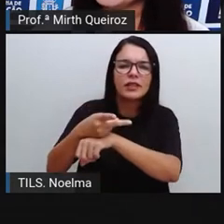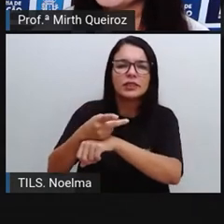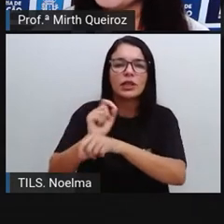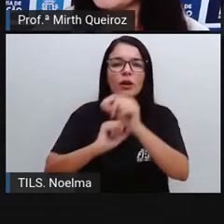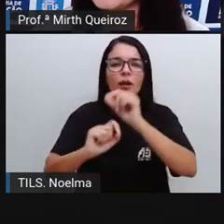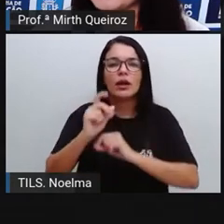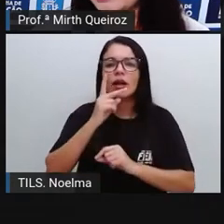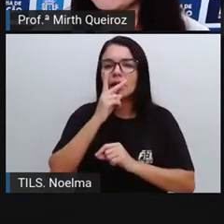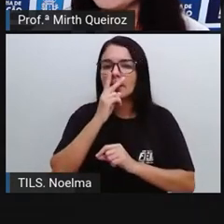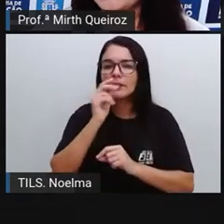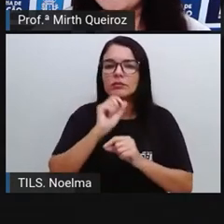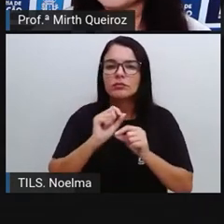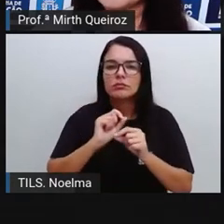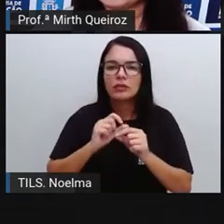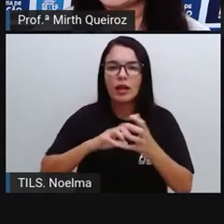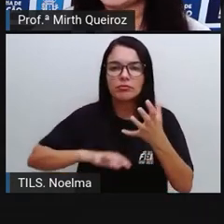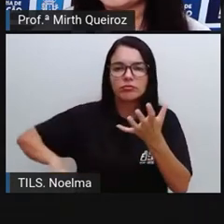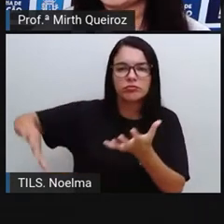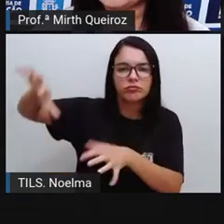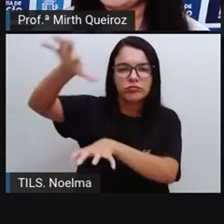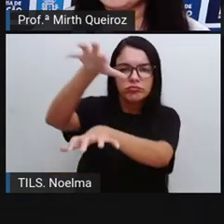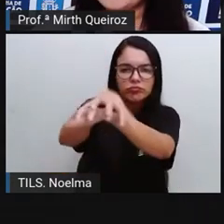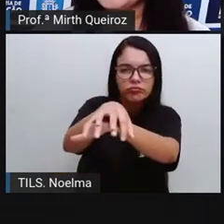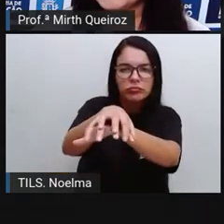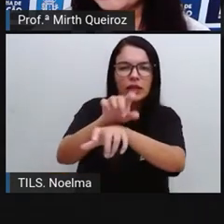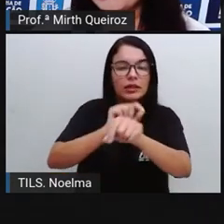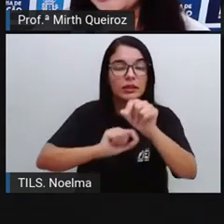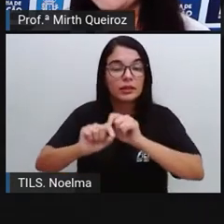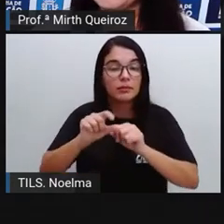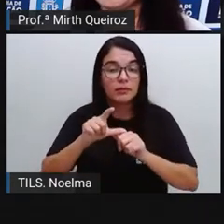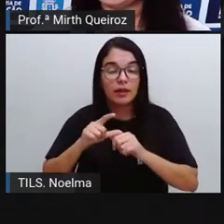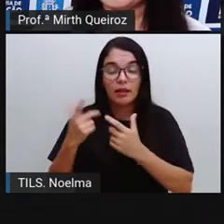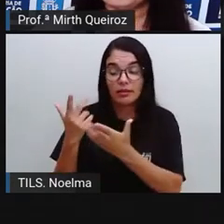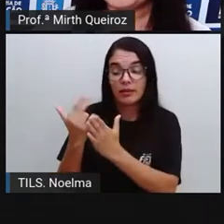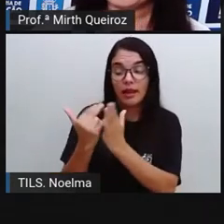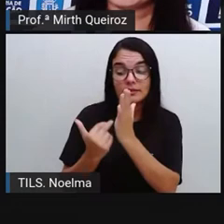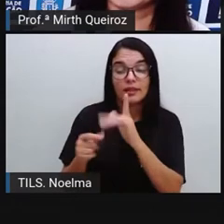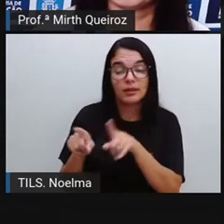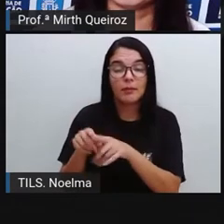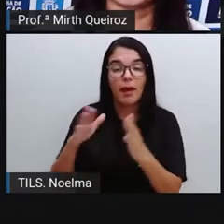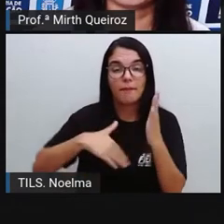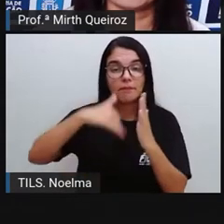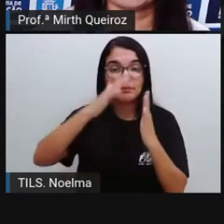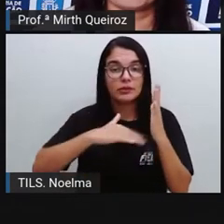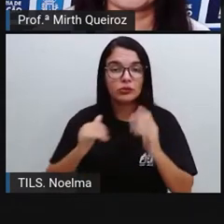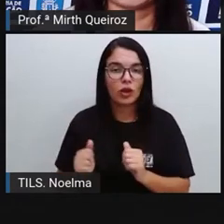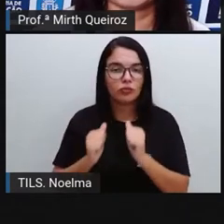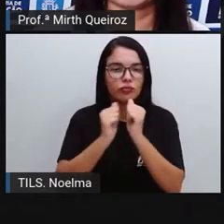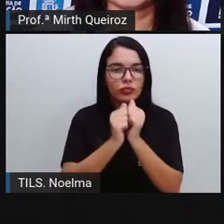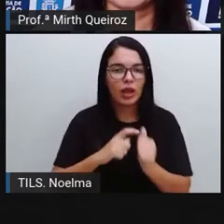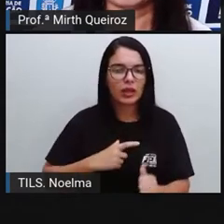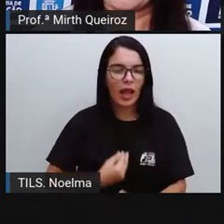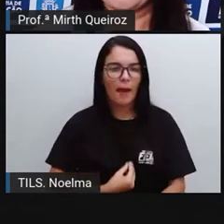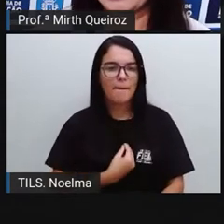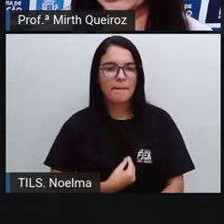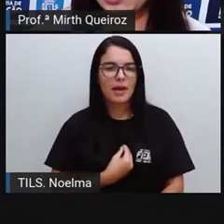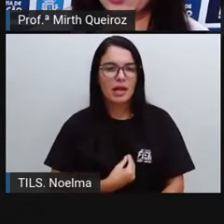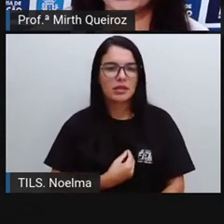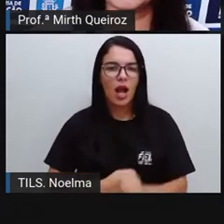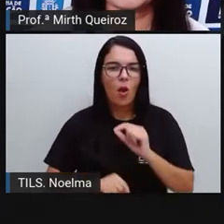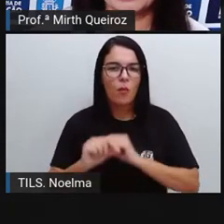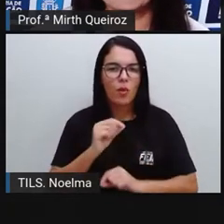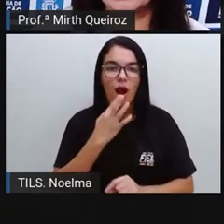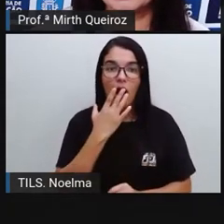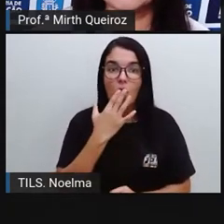esteja multifacetado através do desenho, mas também da pintura. E aí a gente vai ver a presença das